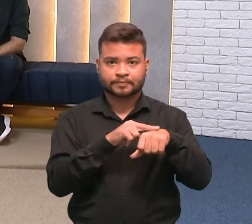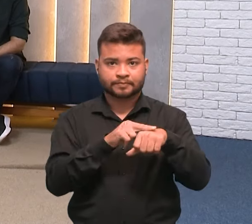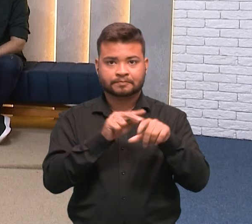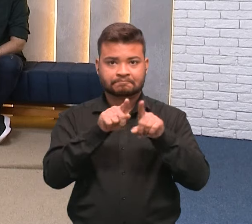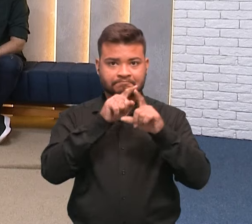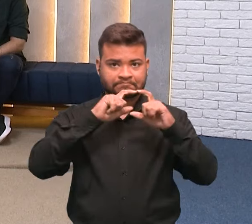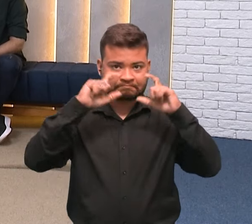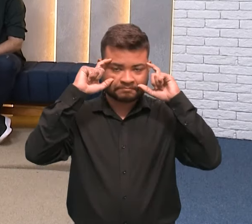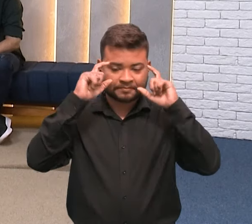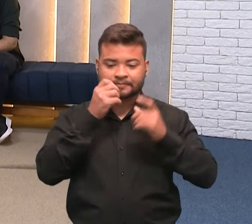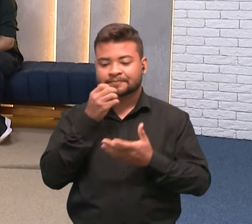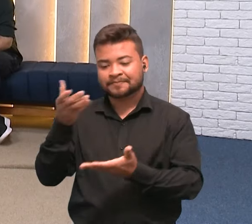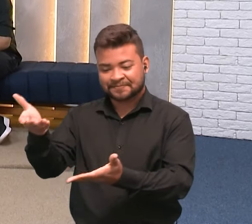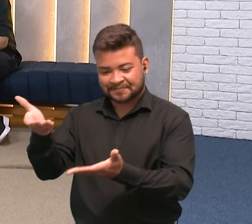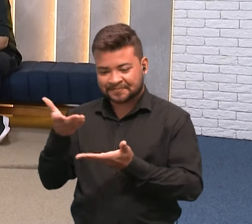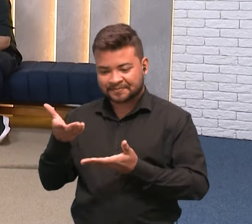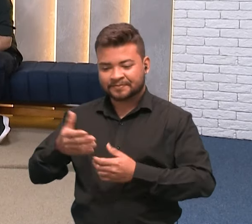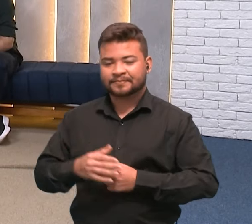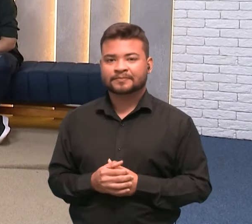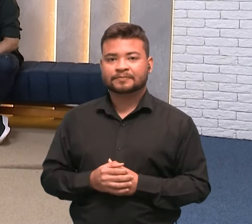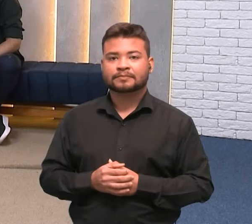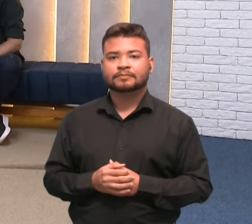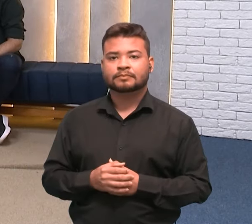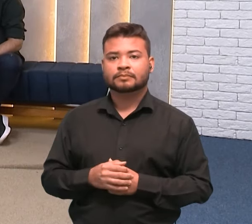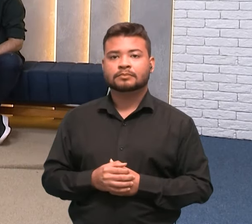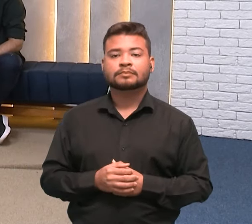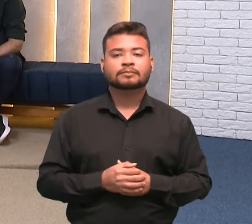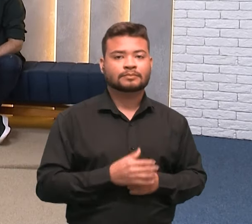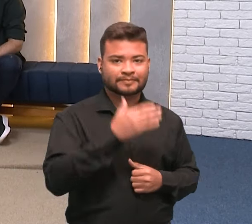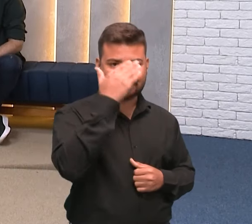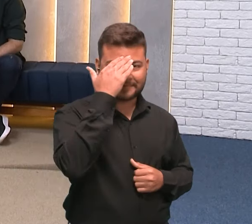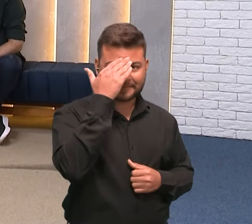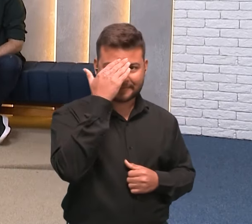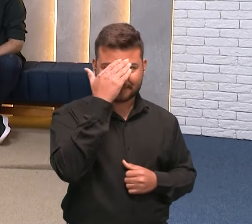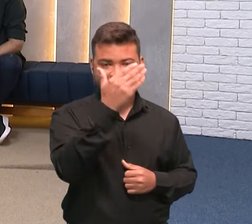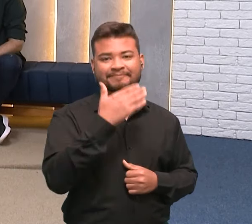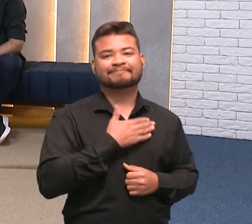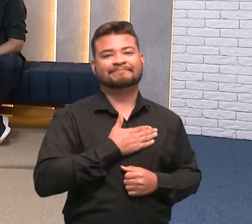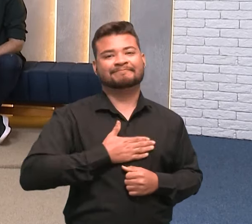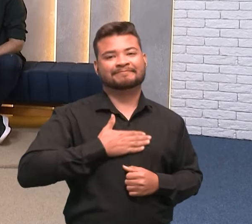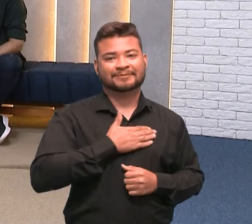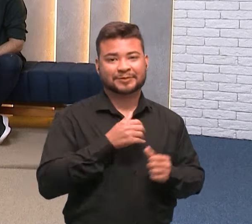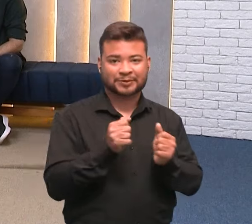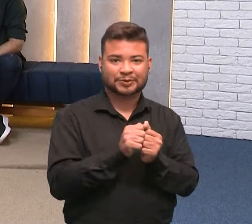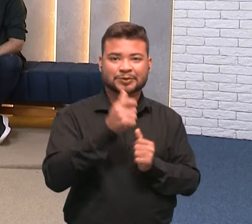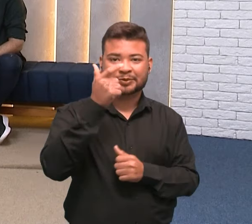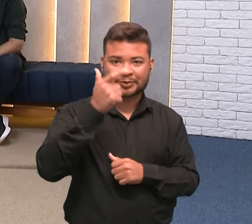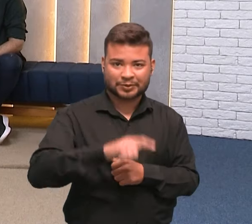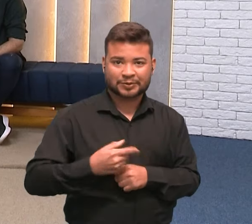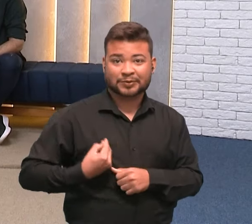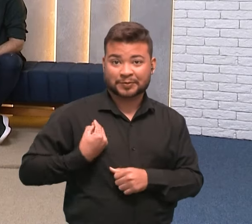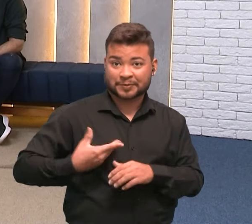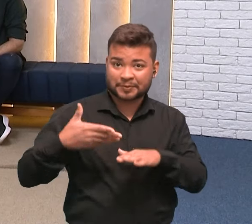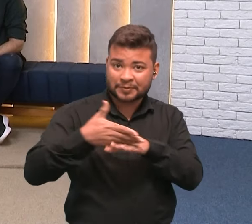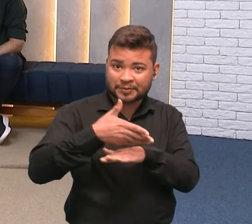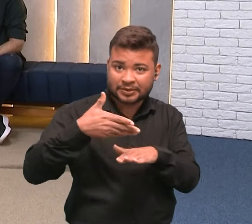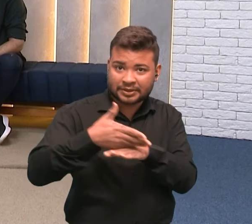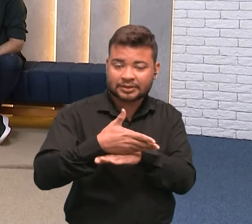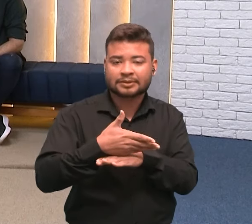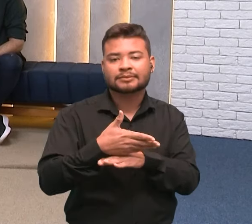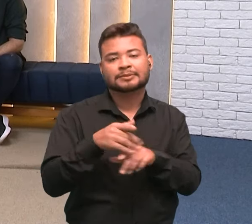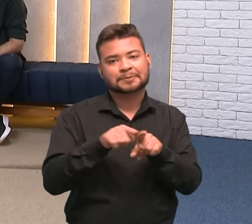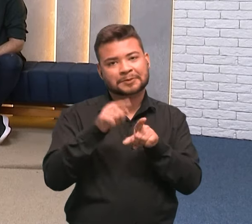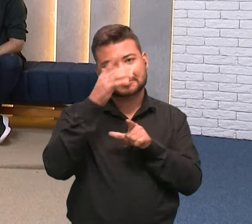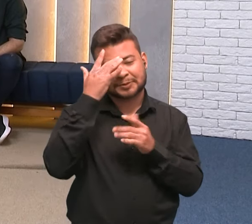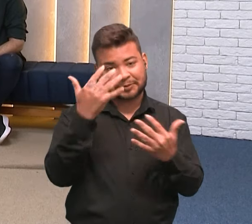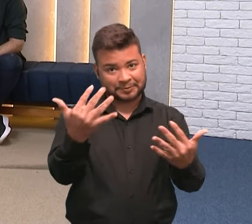e usa óculos. Seja muito bem-vinda, Cleonice. Muito obrigada, Cássio. É uma satisfação estar aqui novamente no estúdio e estar aí com a